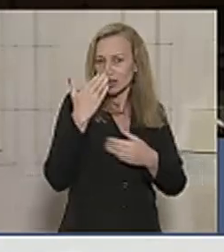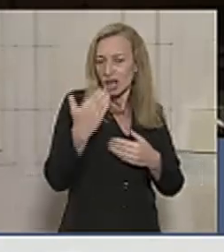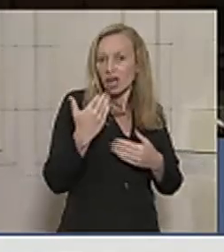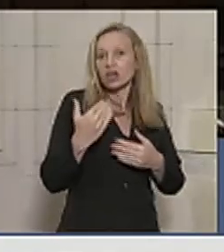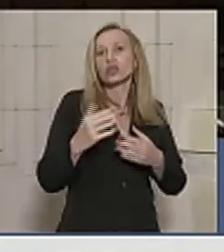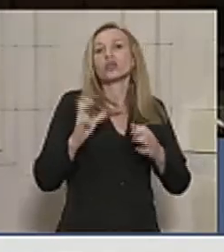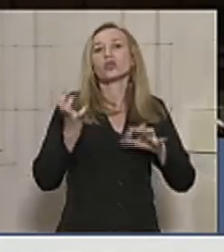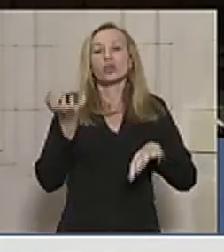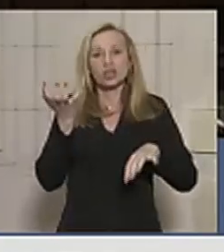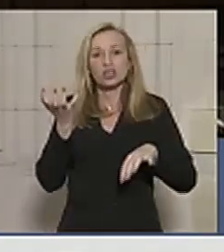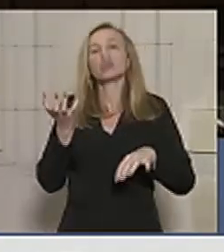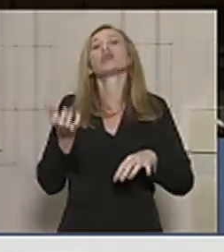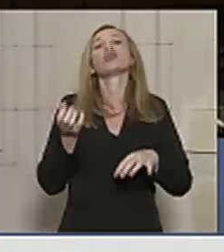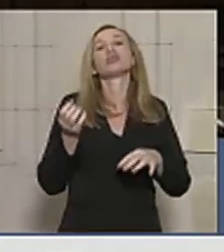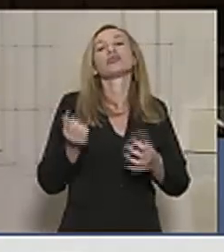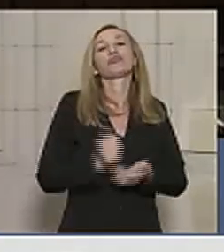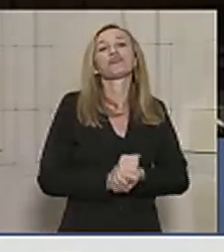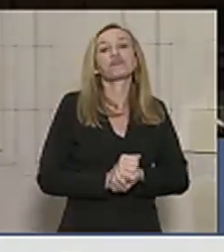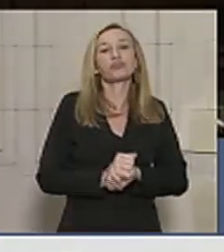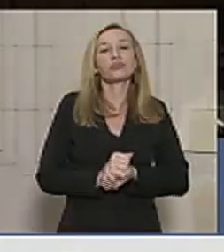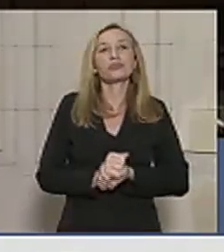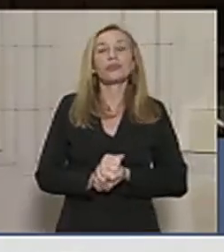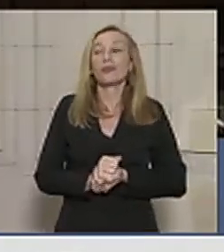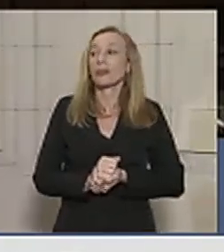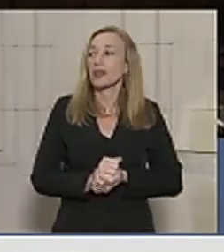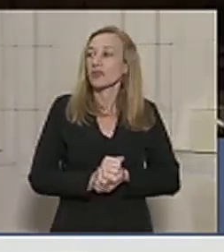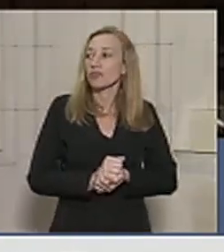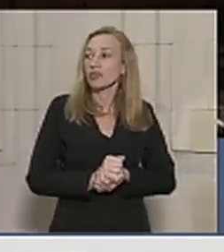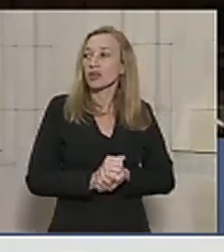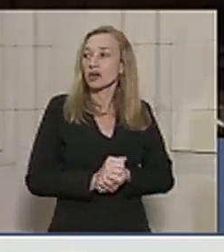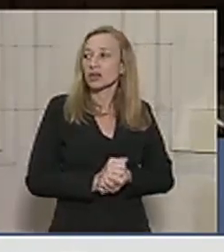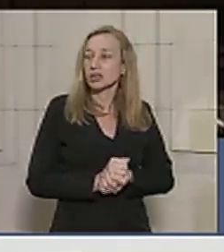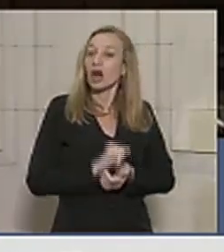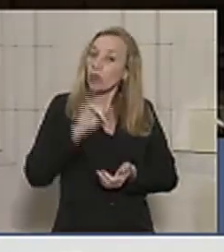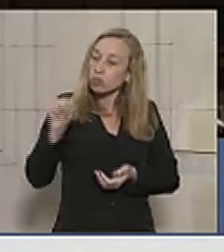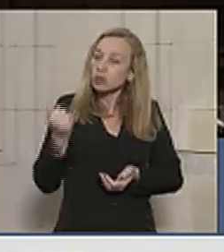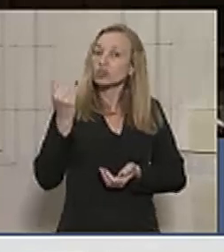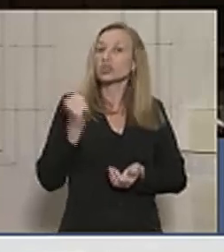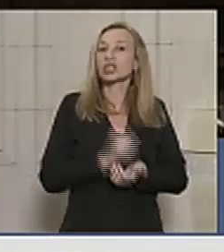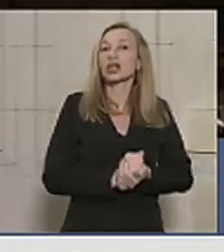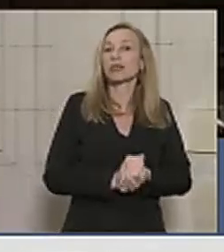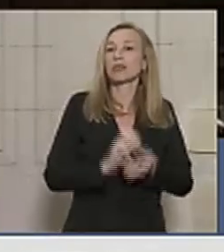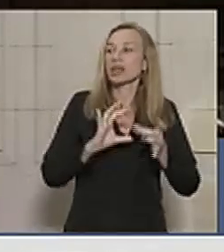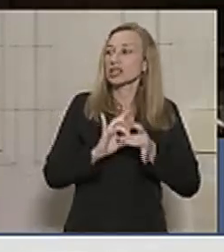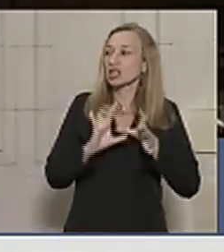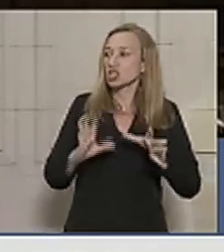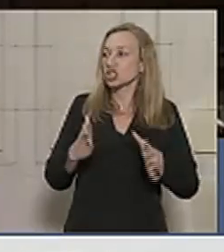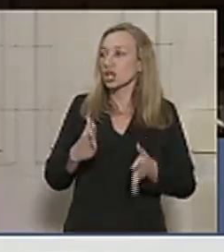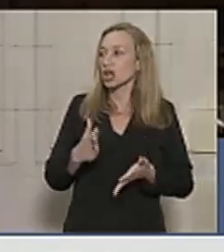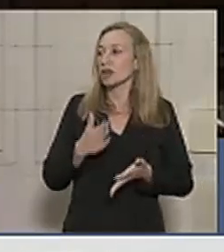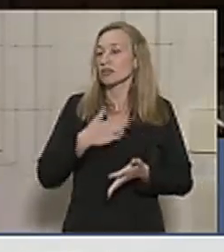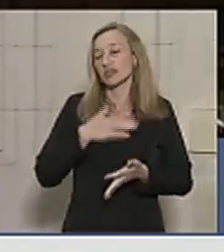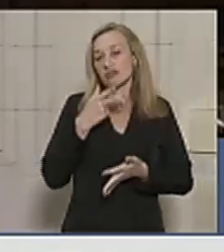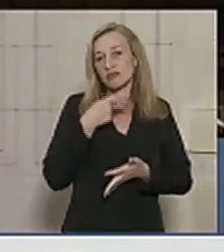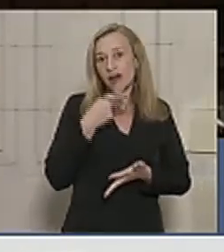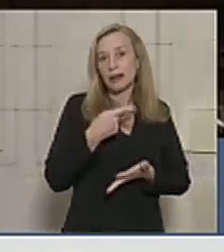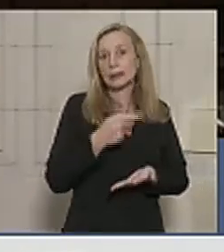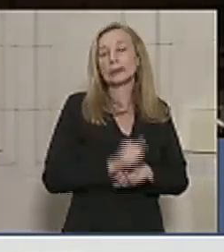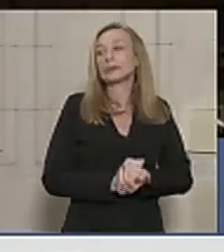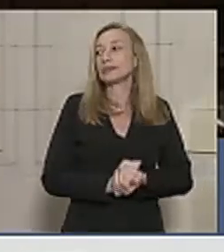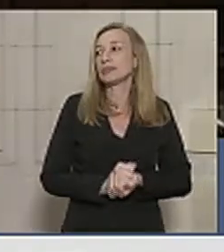Nacional de forma exitosa. Fica aqui a oportunidade para deixar o meu registro, o meu